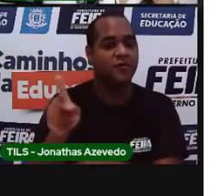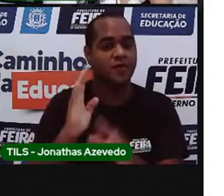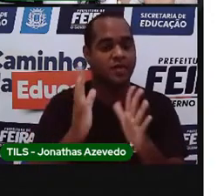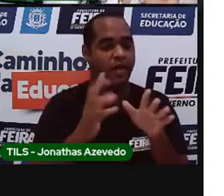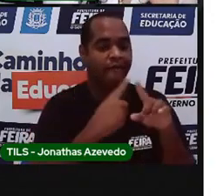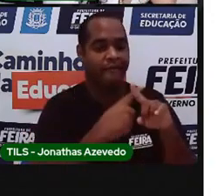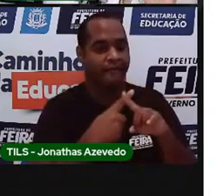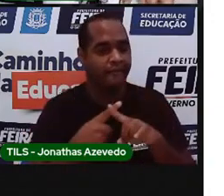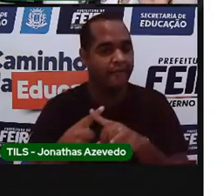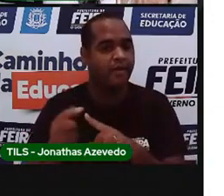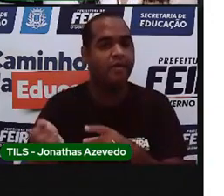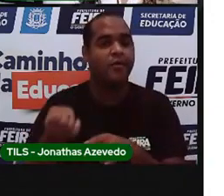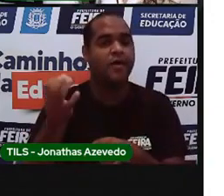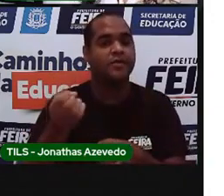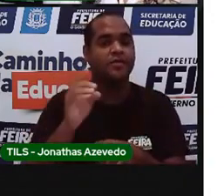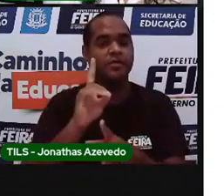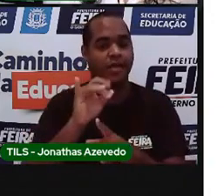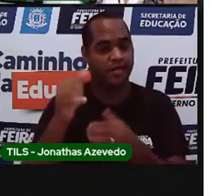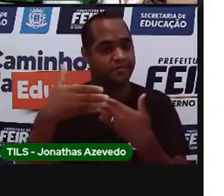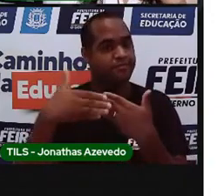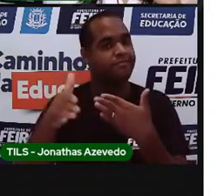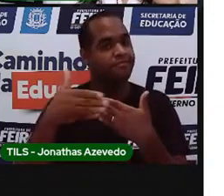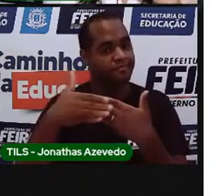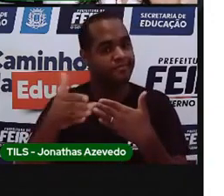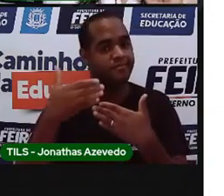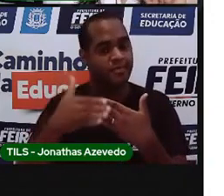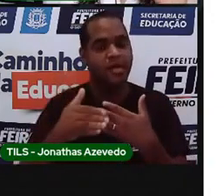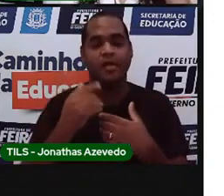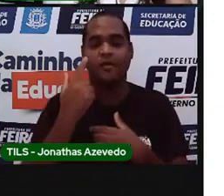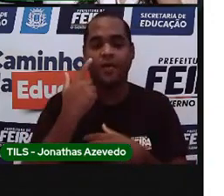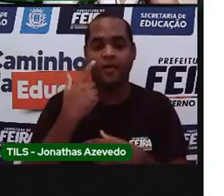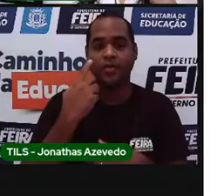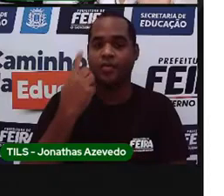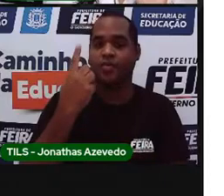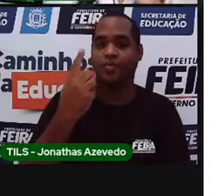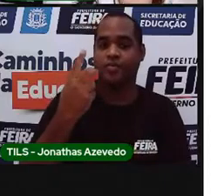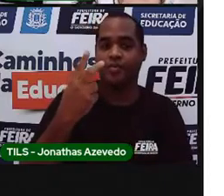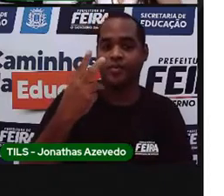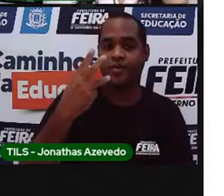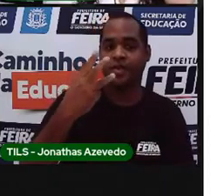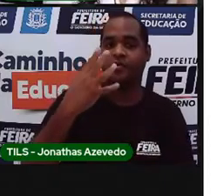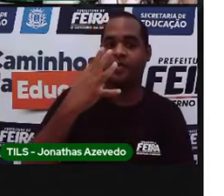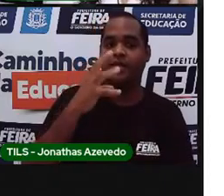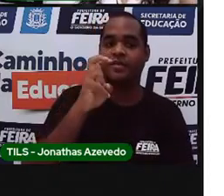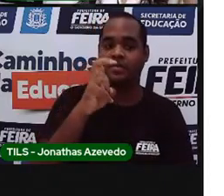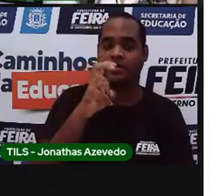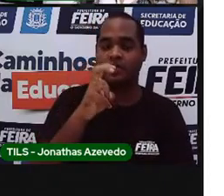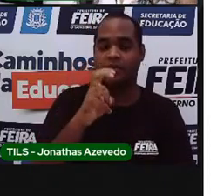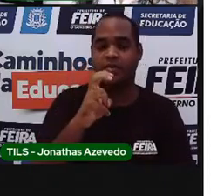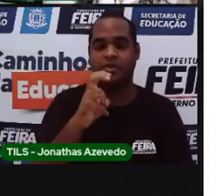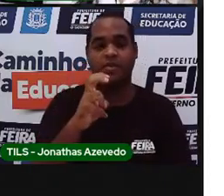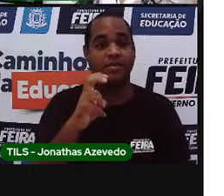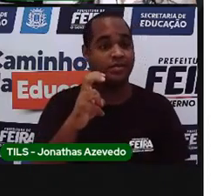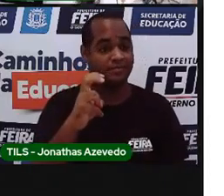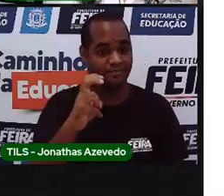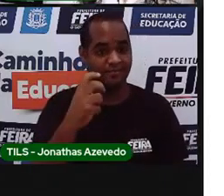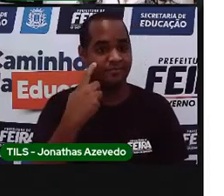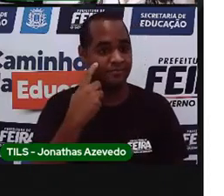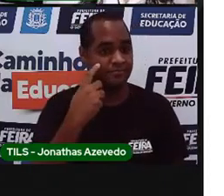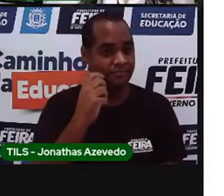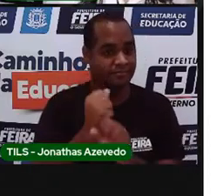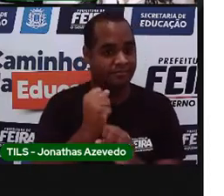ver quantos dias já se passaram. Vão contando, ó. Foi um, dois, três, quatro, cinco. Contem aí.